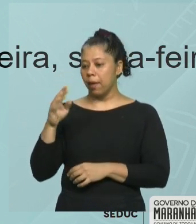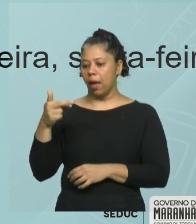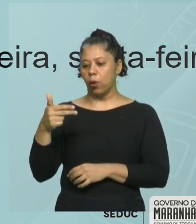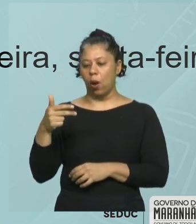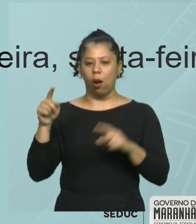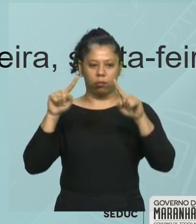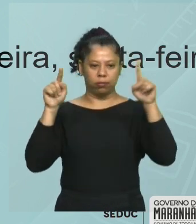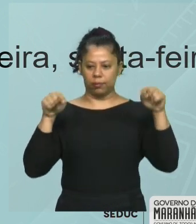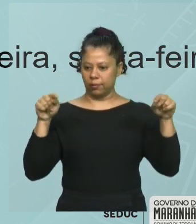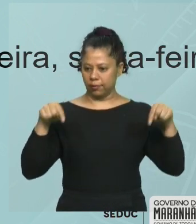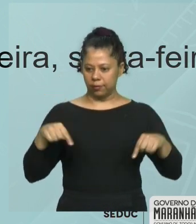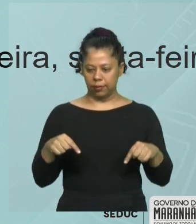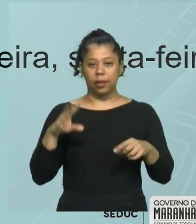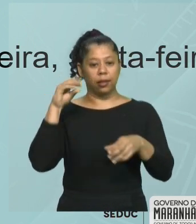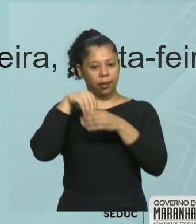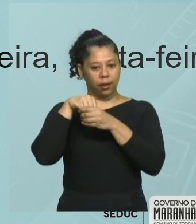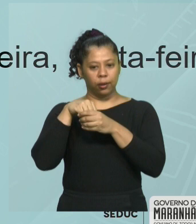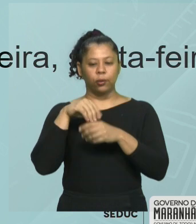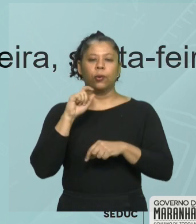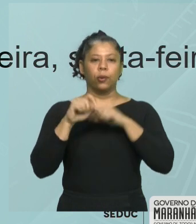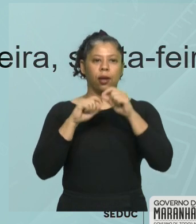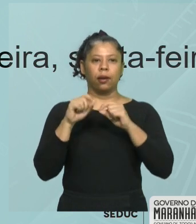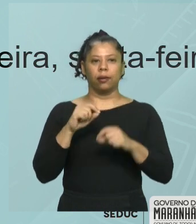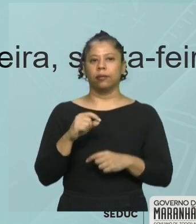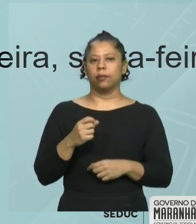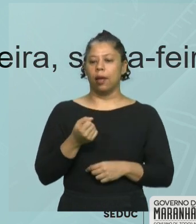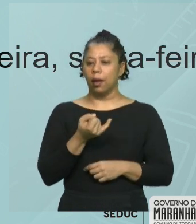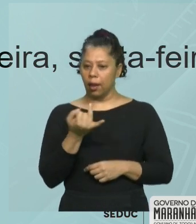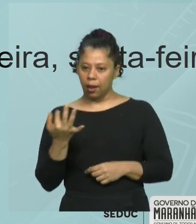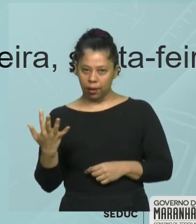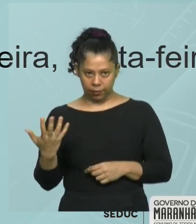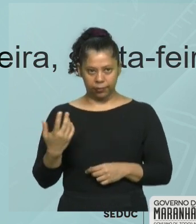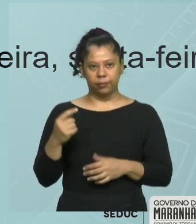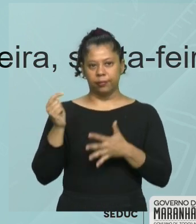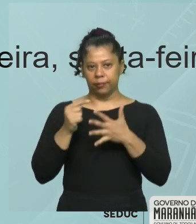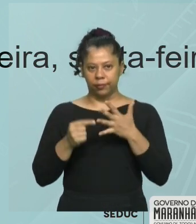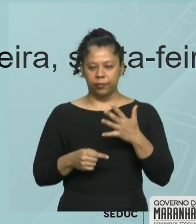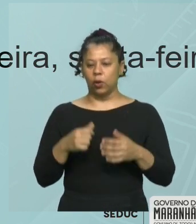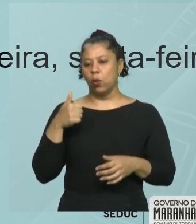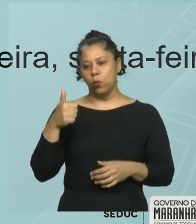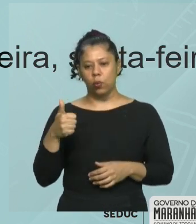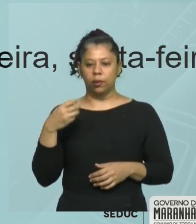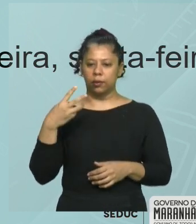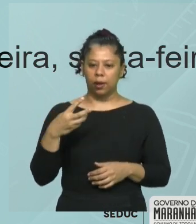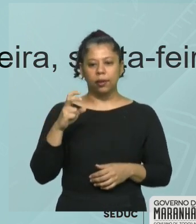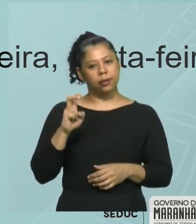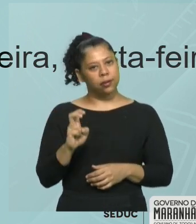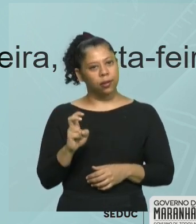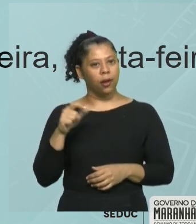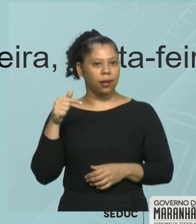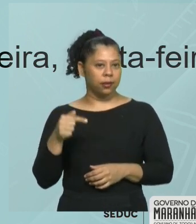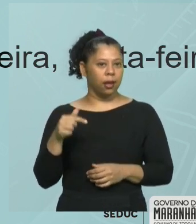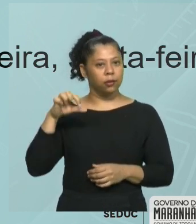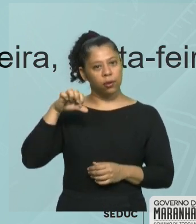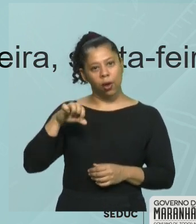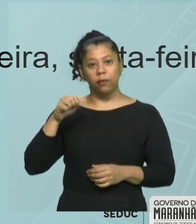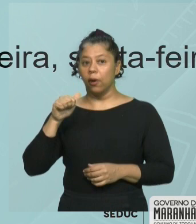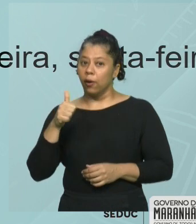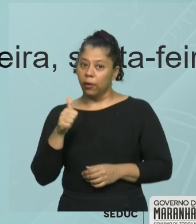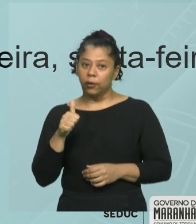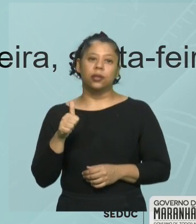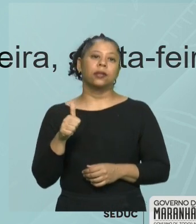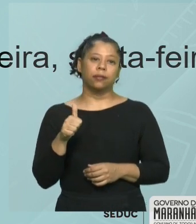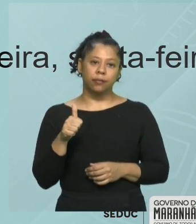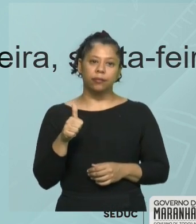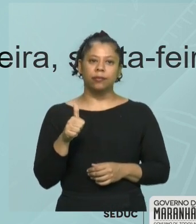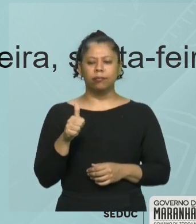abre chaves, dentro das chaves vou colocar os elementos. 1, 3, 5, 7, 9, 11,